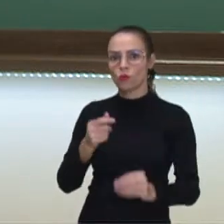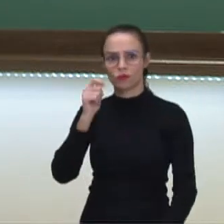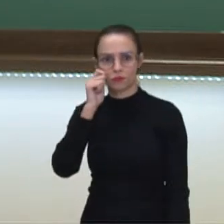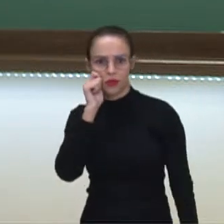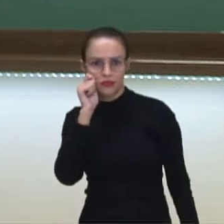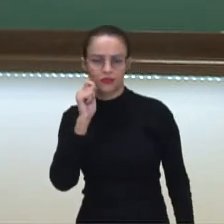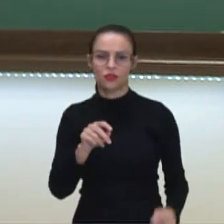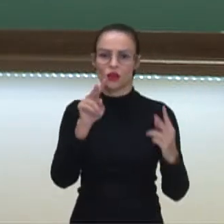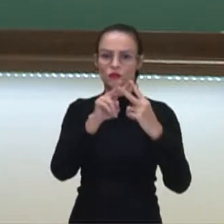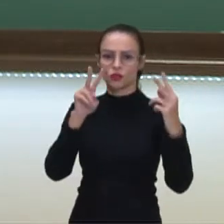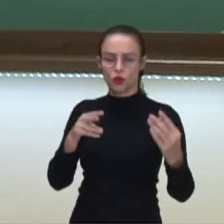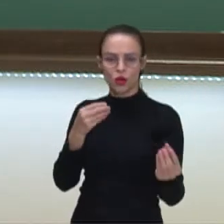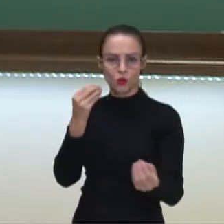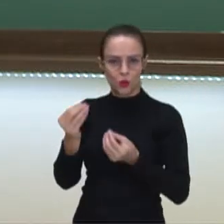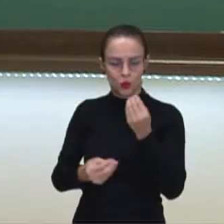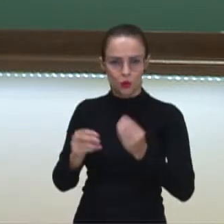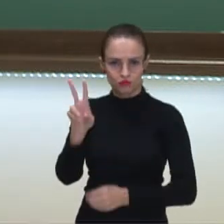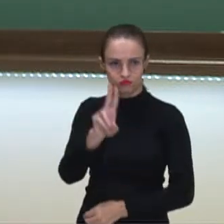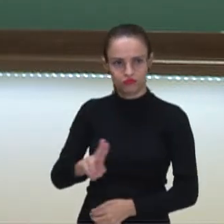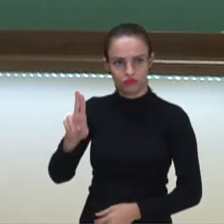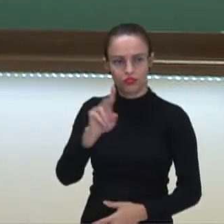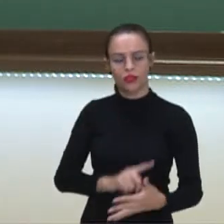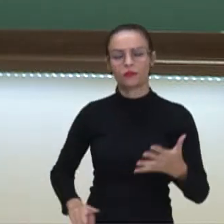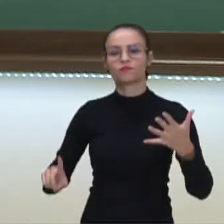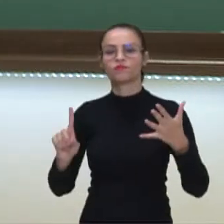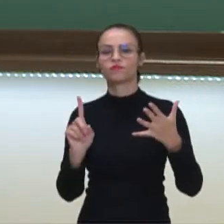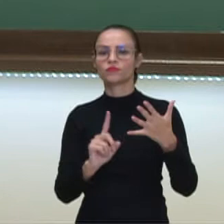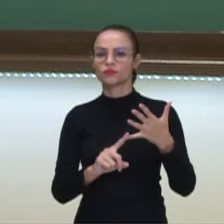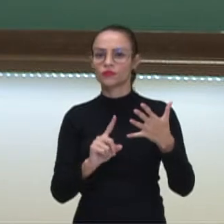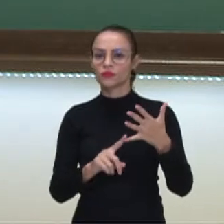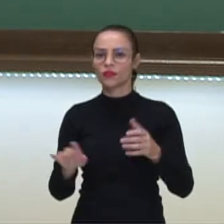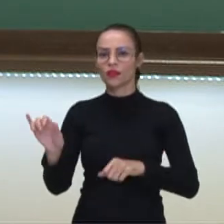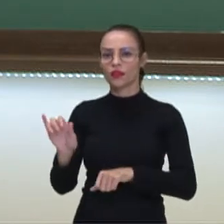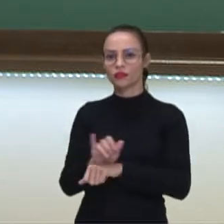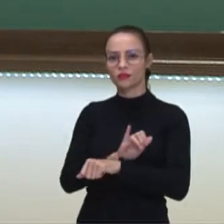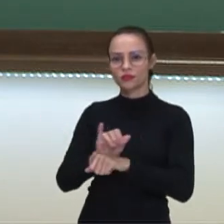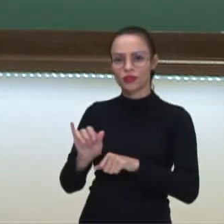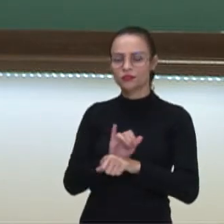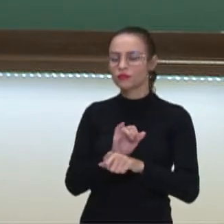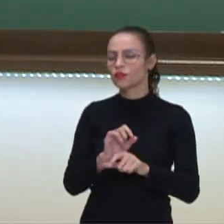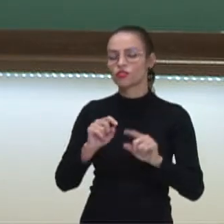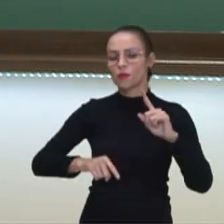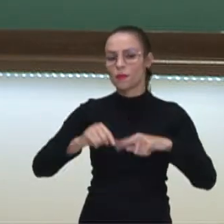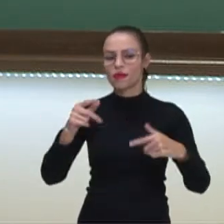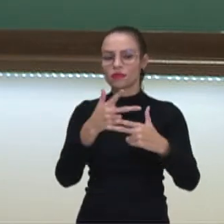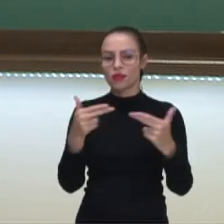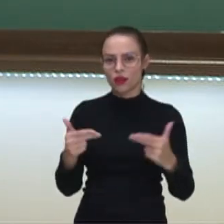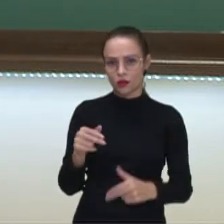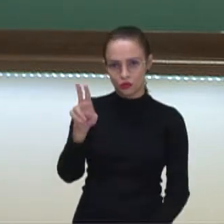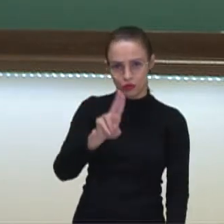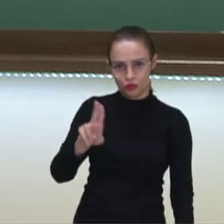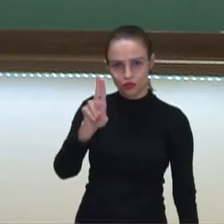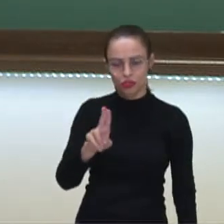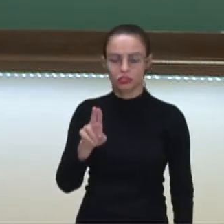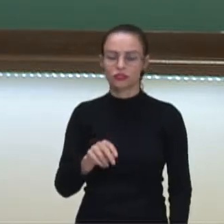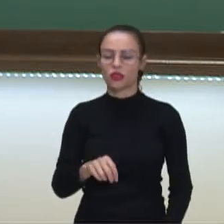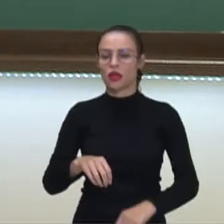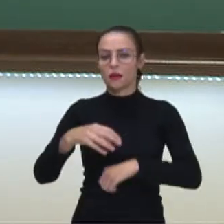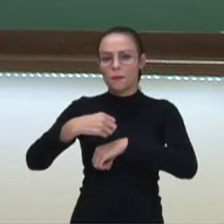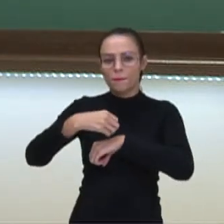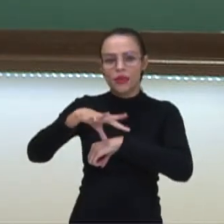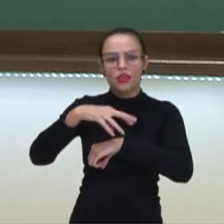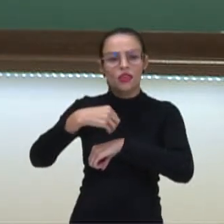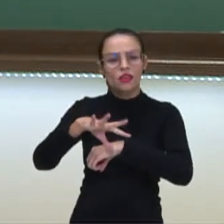ela vai se utilizar dos meios para passar a sua mensagem e os efeitos? Se ela vai utilizar as mídias.